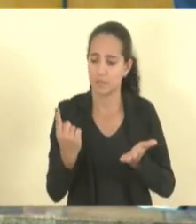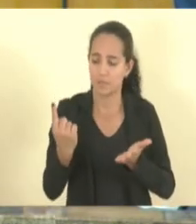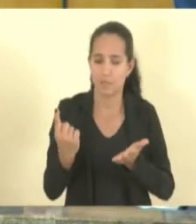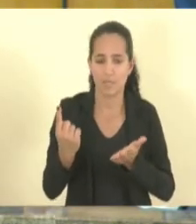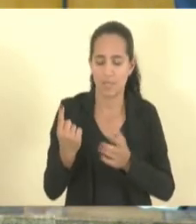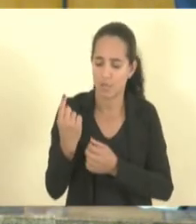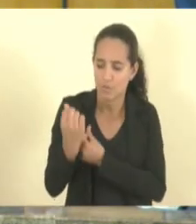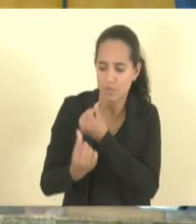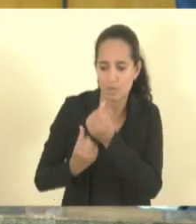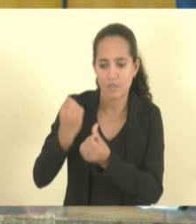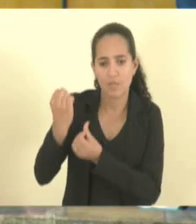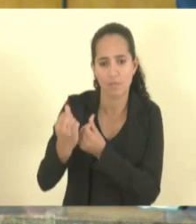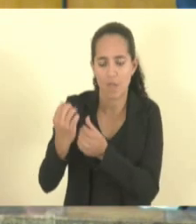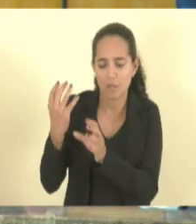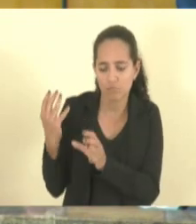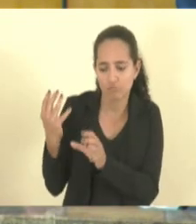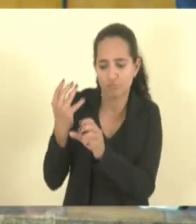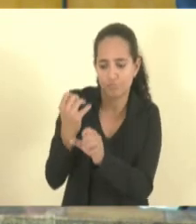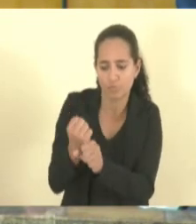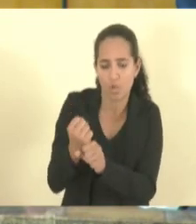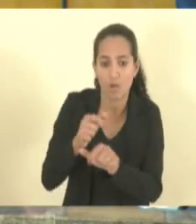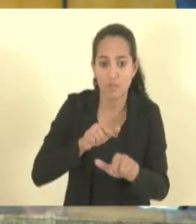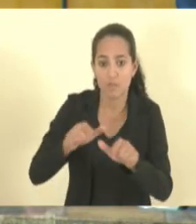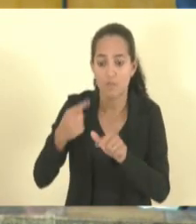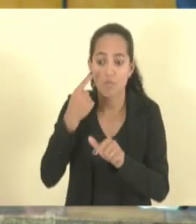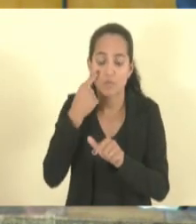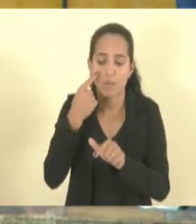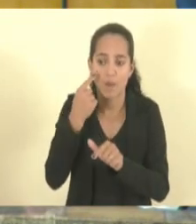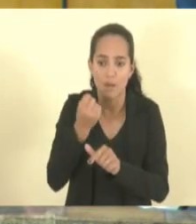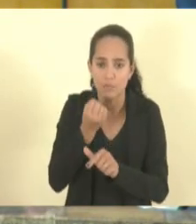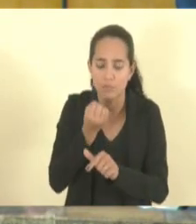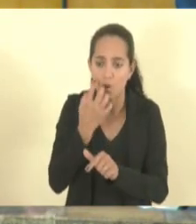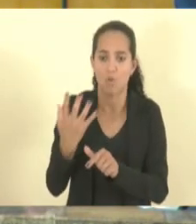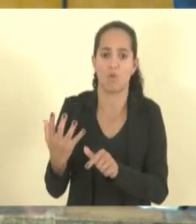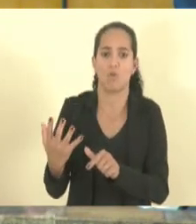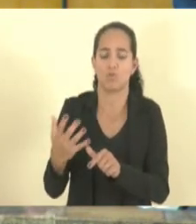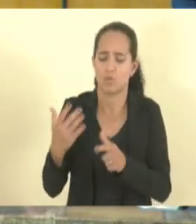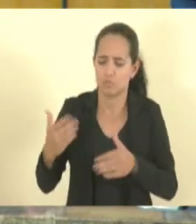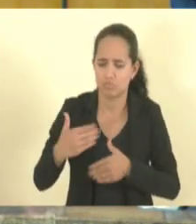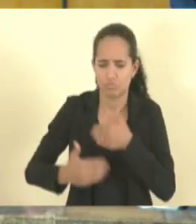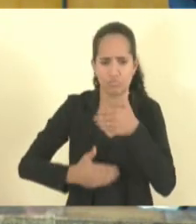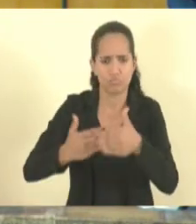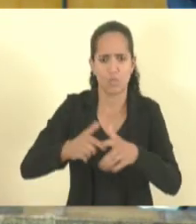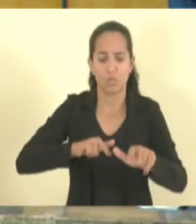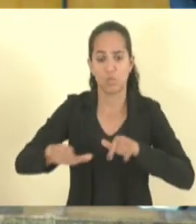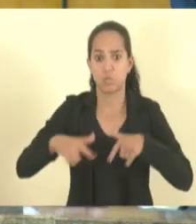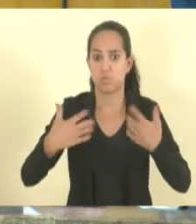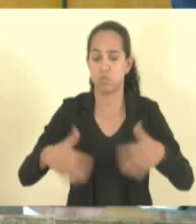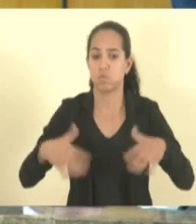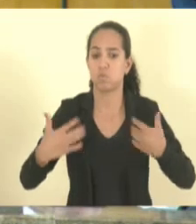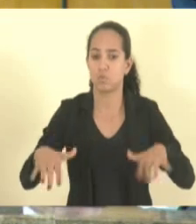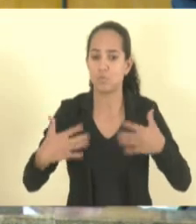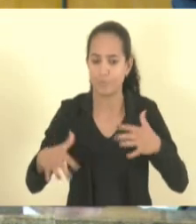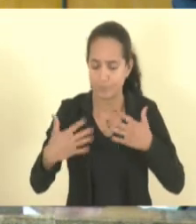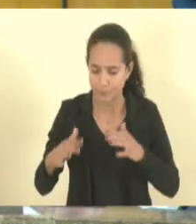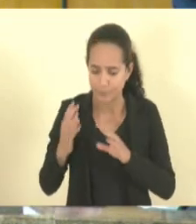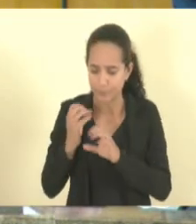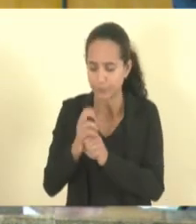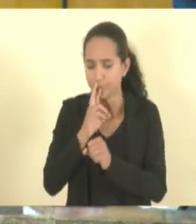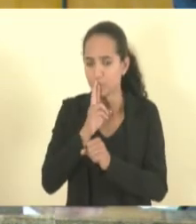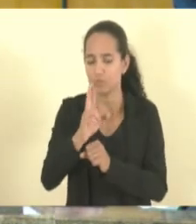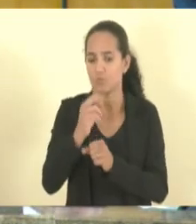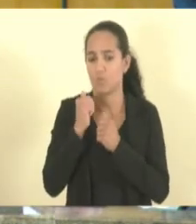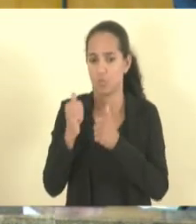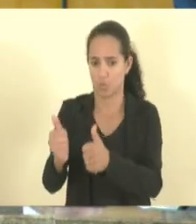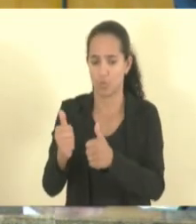trabalhos os números são impressionantes do trabalho da comissão de finanças fomos extremamente produtivos trabalhamos muito e entregamos muito eu também